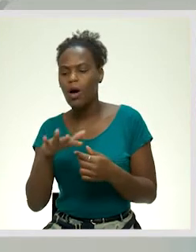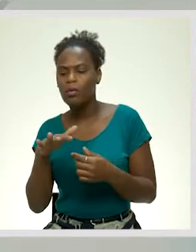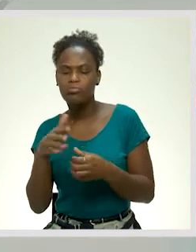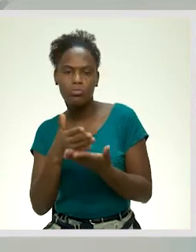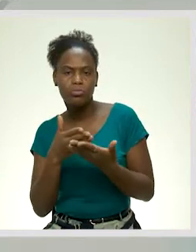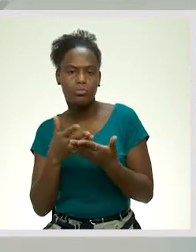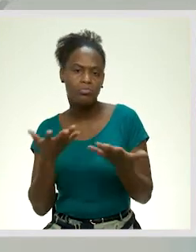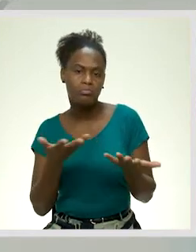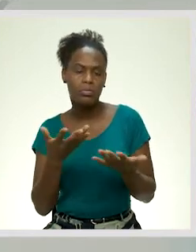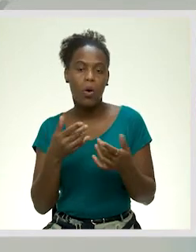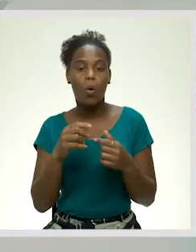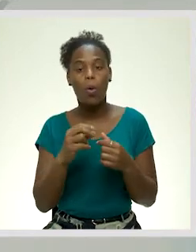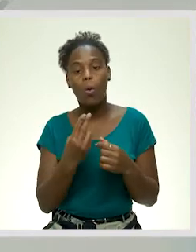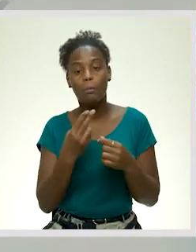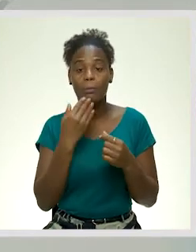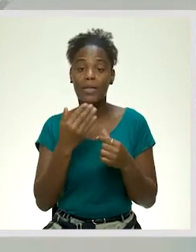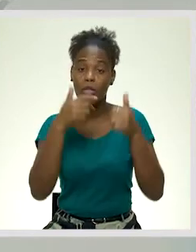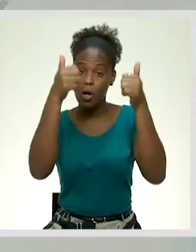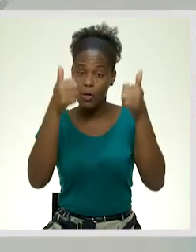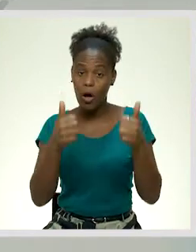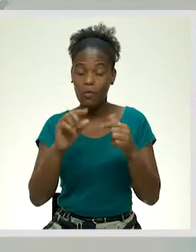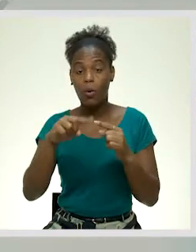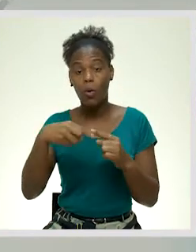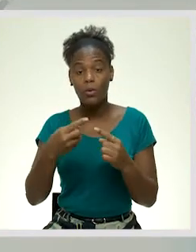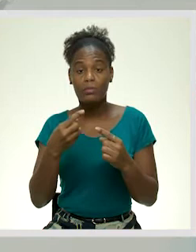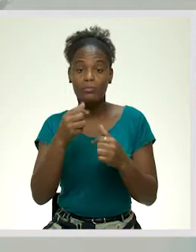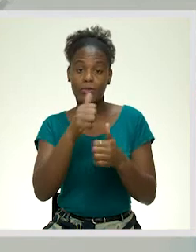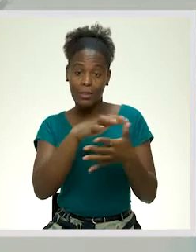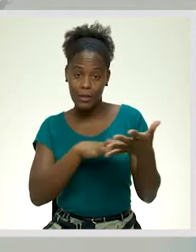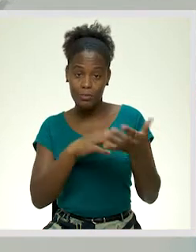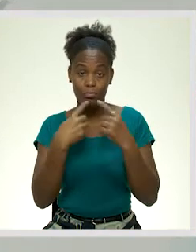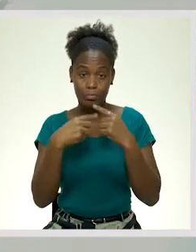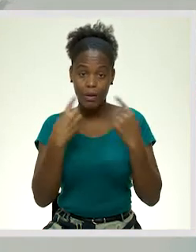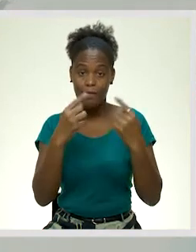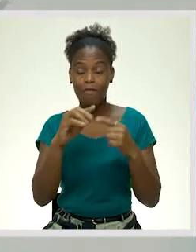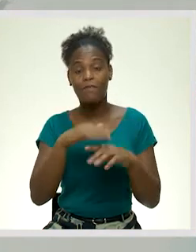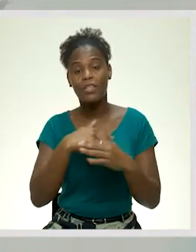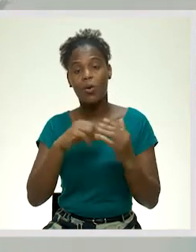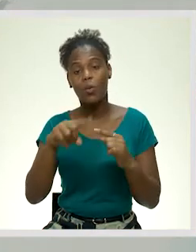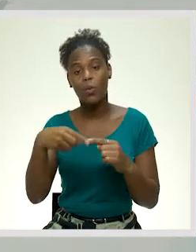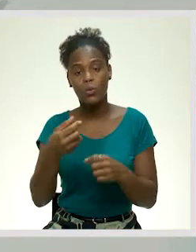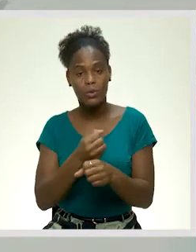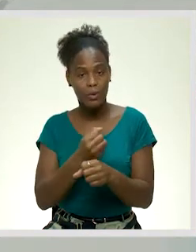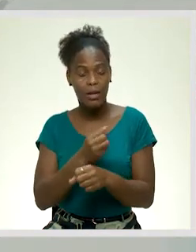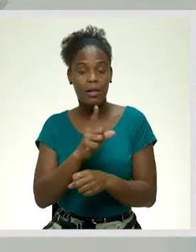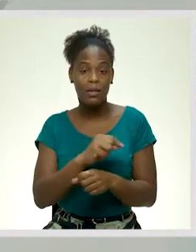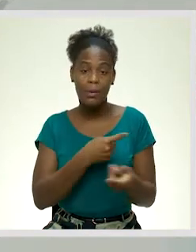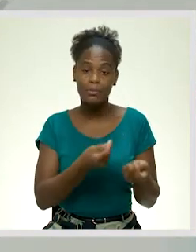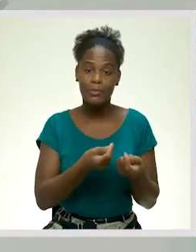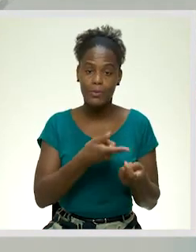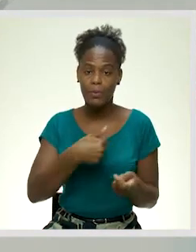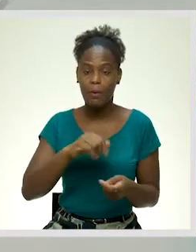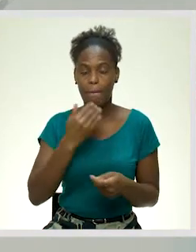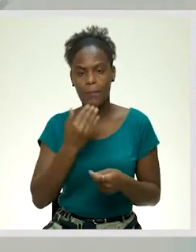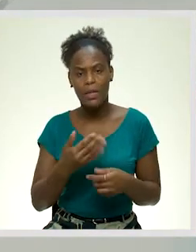de nota, outras declarações para fazer outros trabalhos. Nas administrações também nós pedimos e